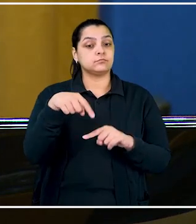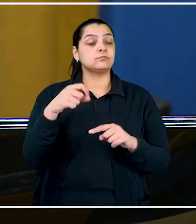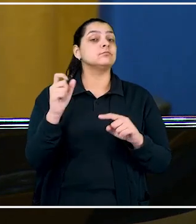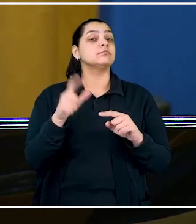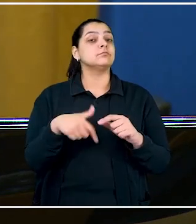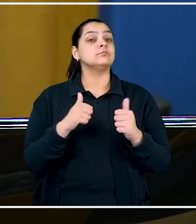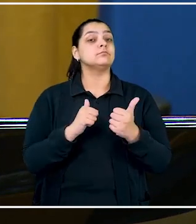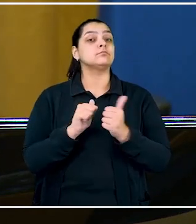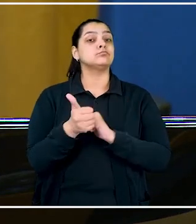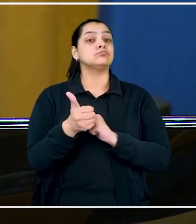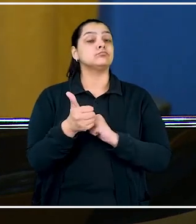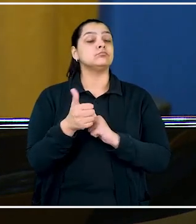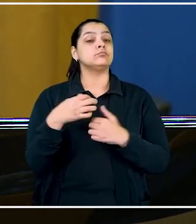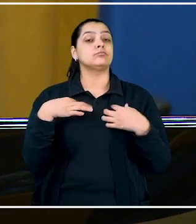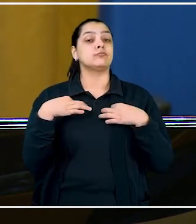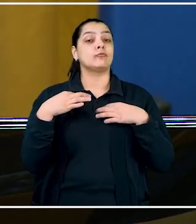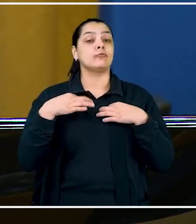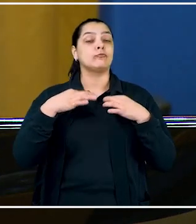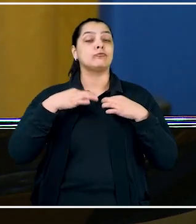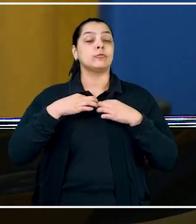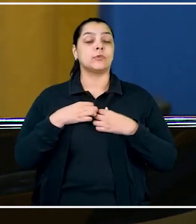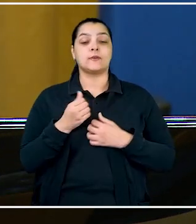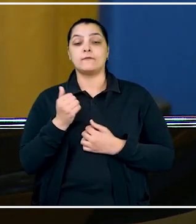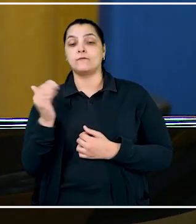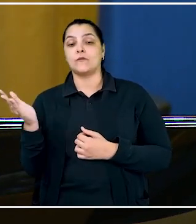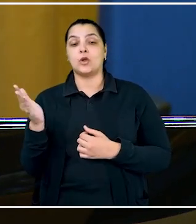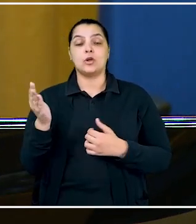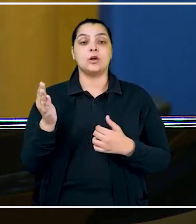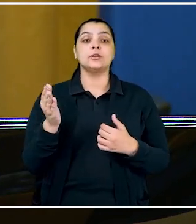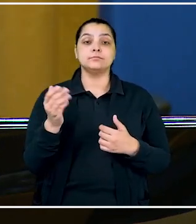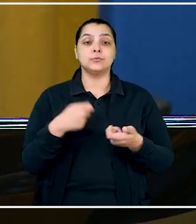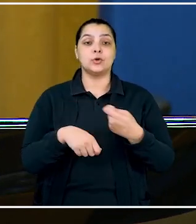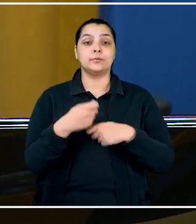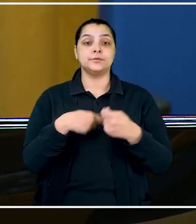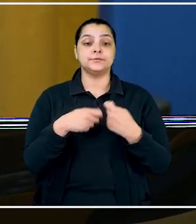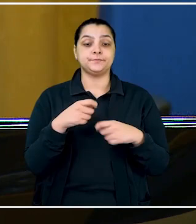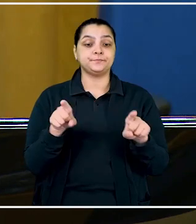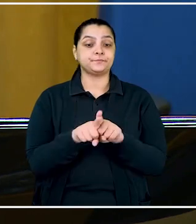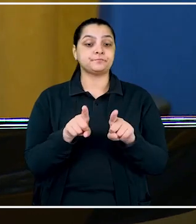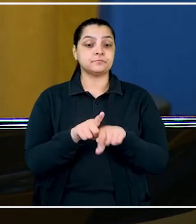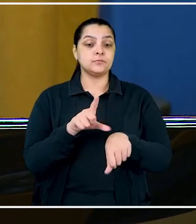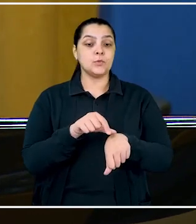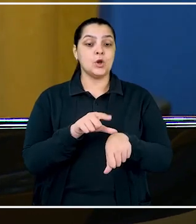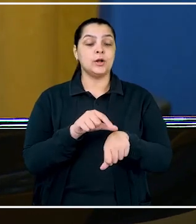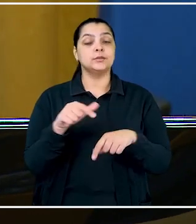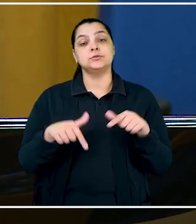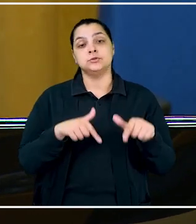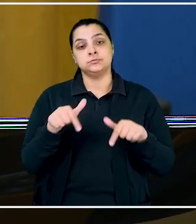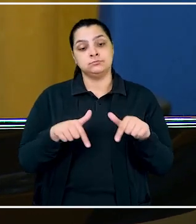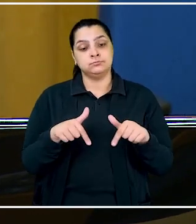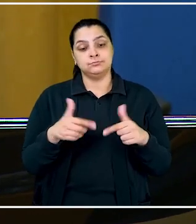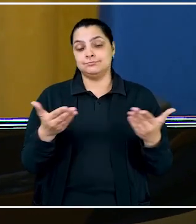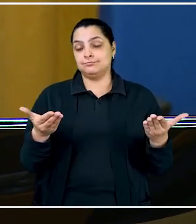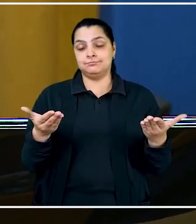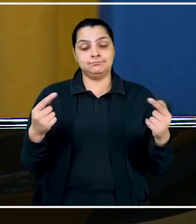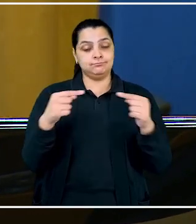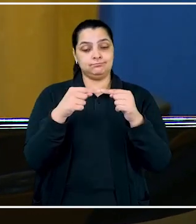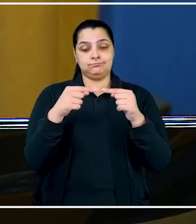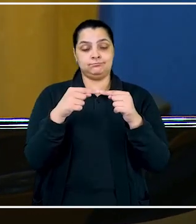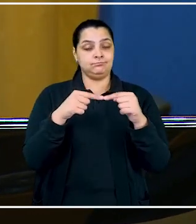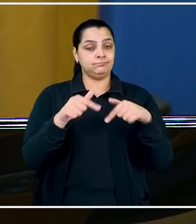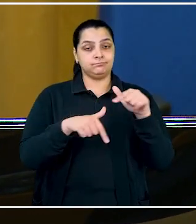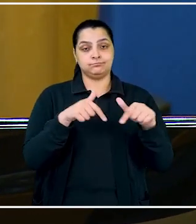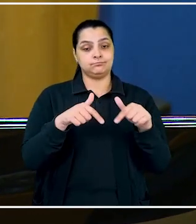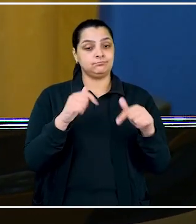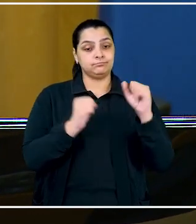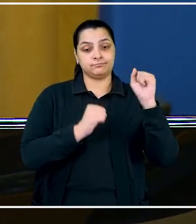ocorreu numa atividade esportiva voluntária, fora do estabelecimento comercial e do horário de trabalho, e sem relação